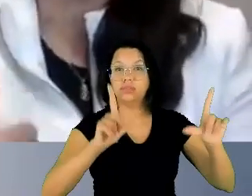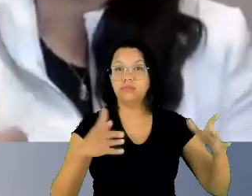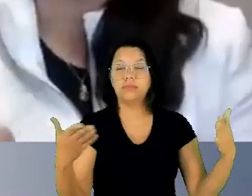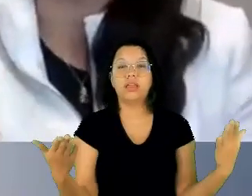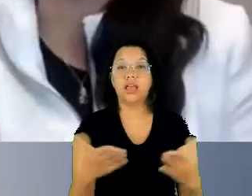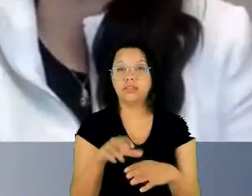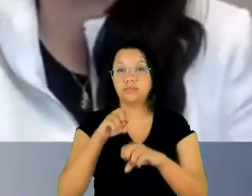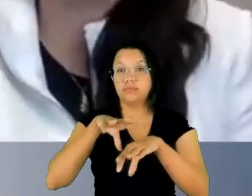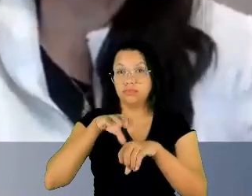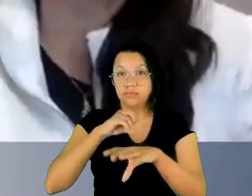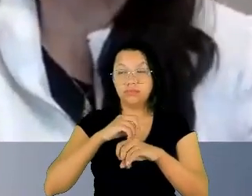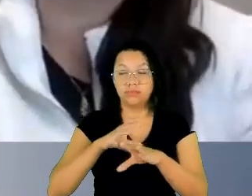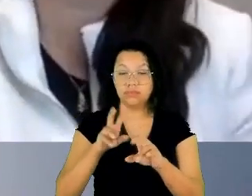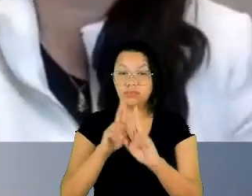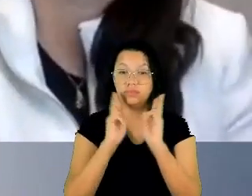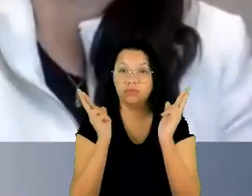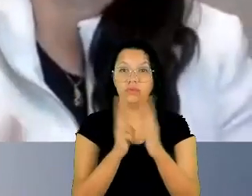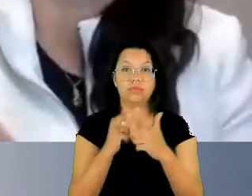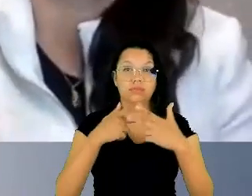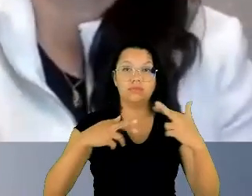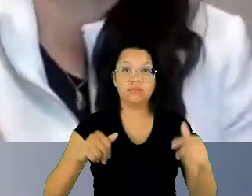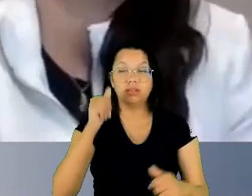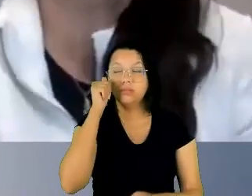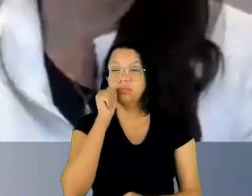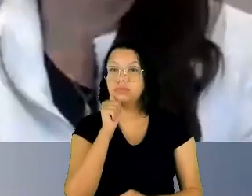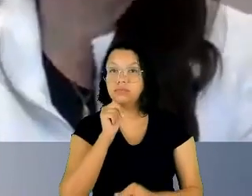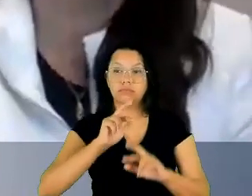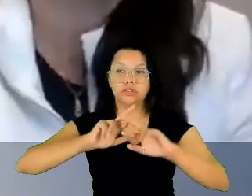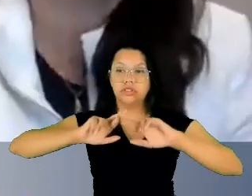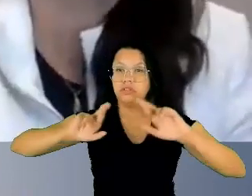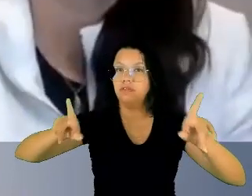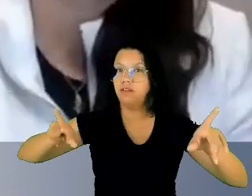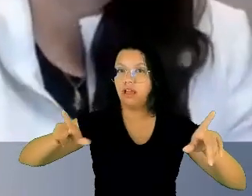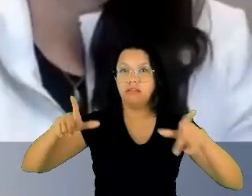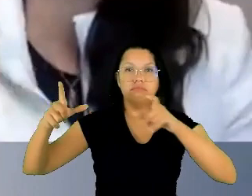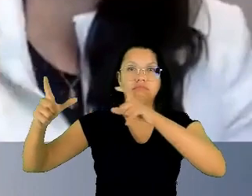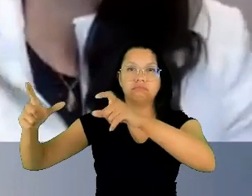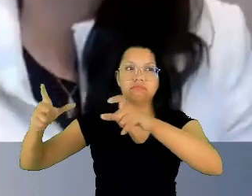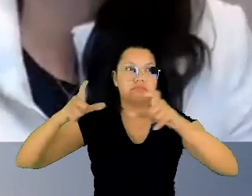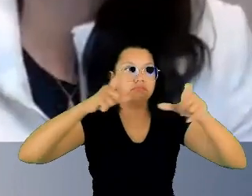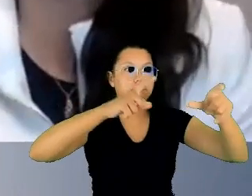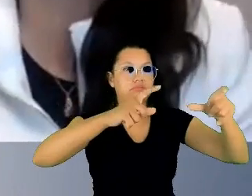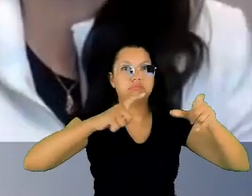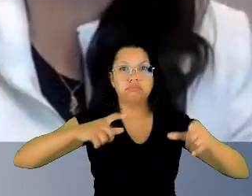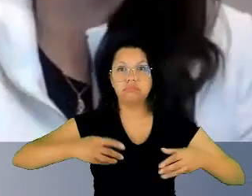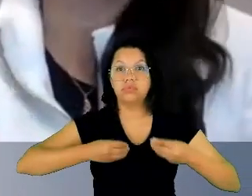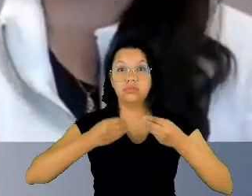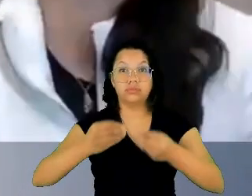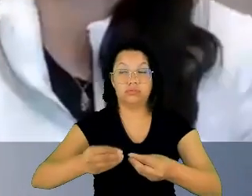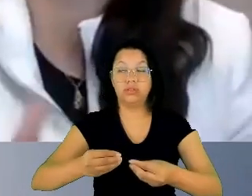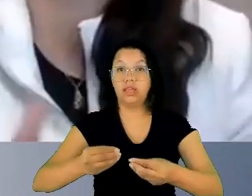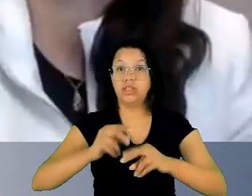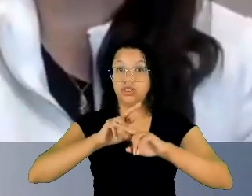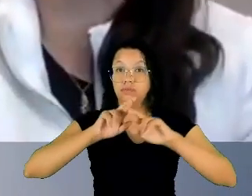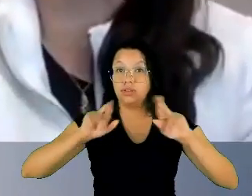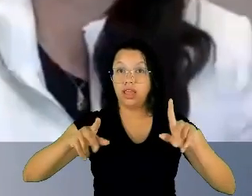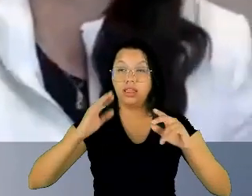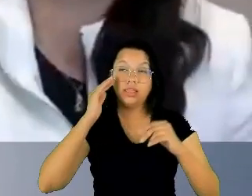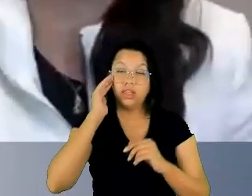de diferentes lugares que trouxeram diferentes perspectivas. Havia mulheres do direito, juízas,